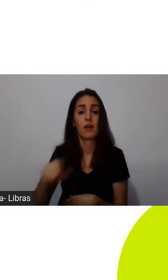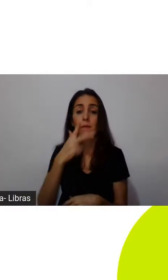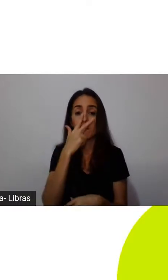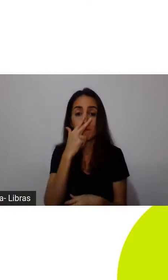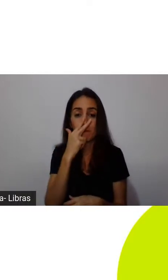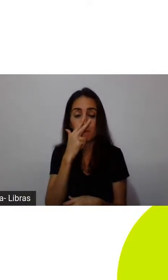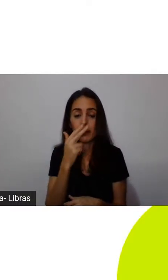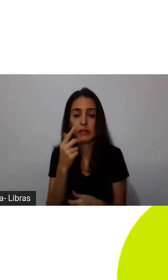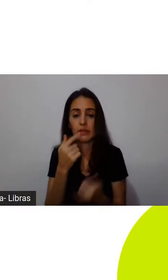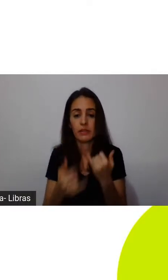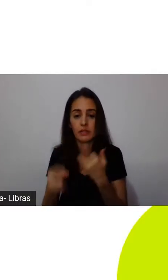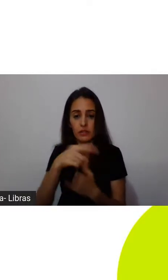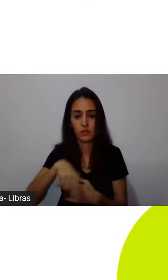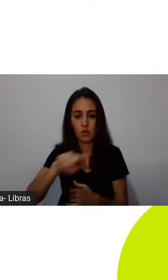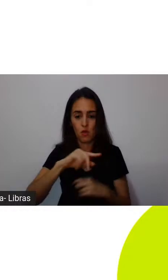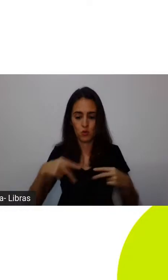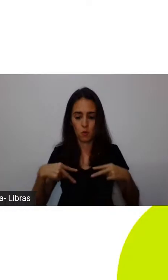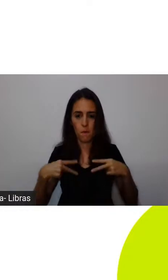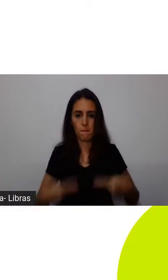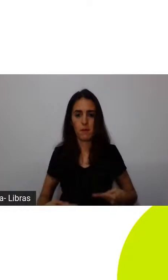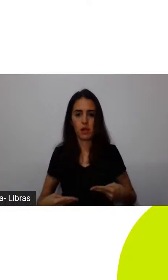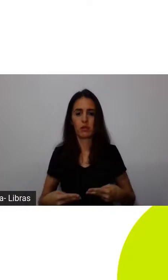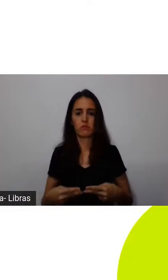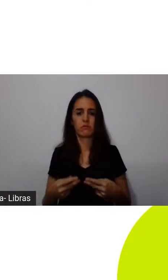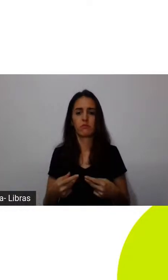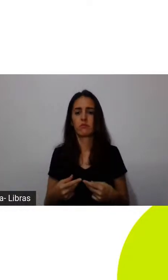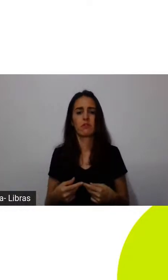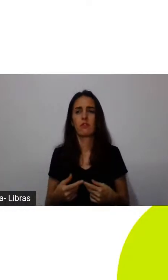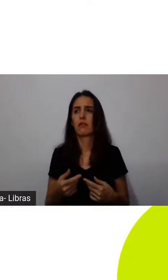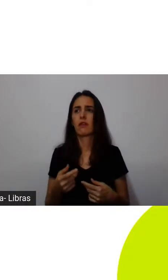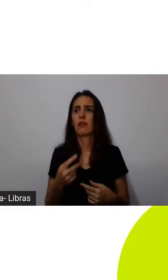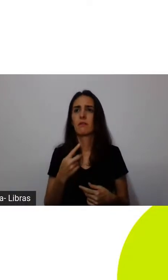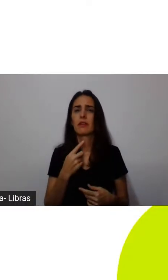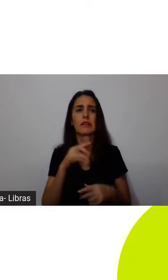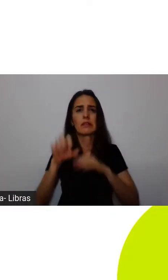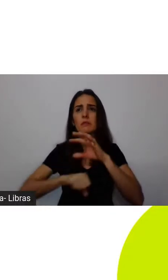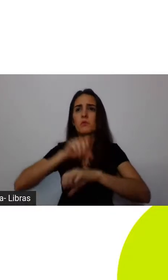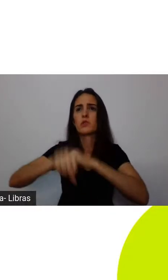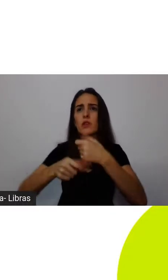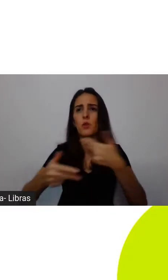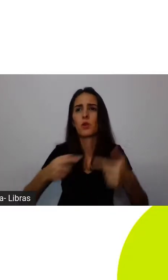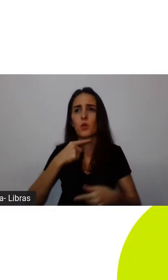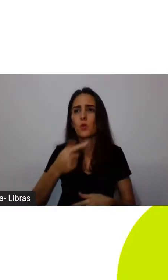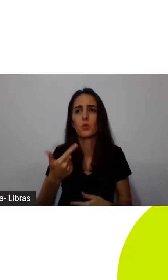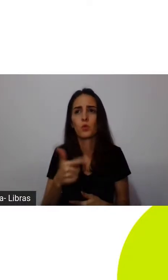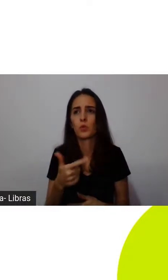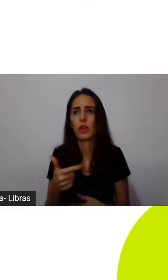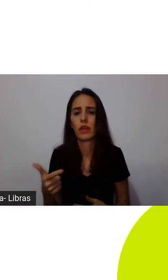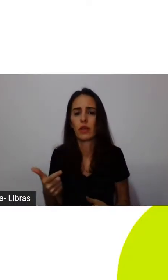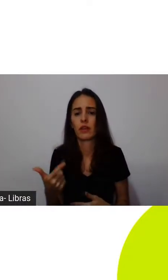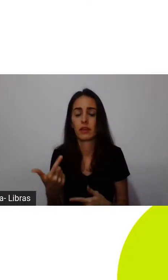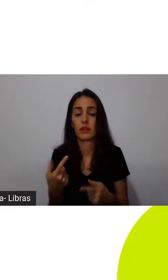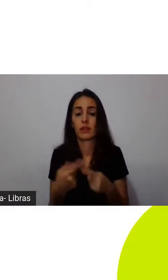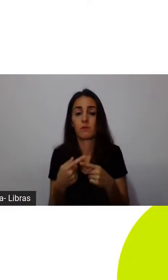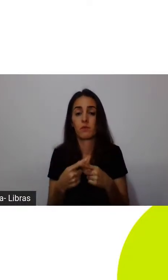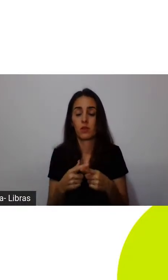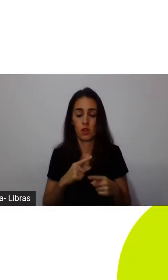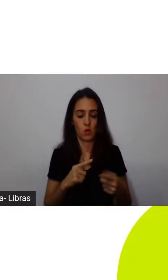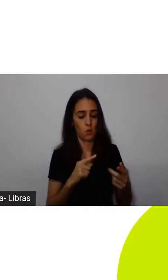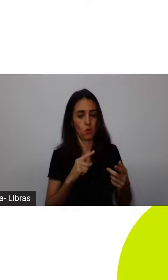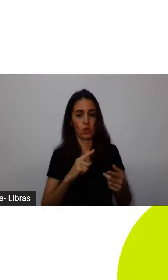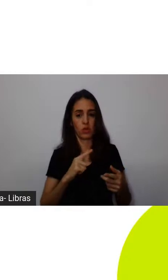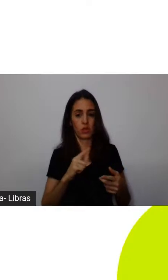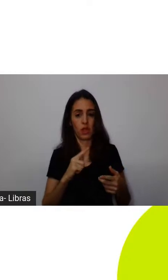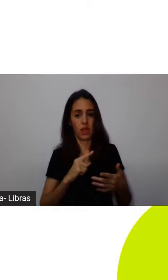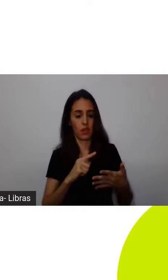Uma espécie ingrata porque a gente sempre procura aquilo que não tem. Uma espécie ingrata porque a gente tem uma certa